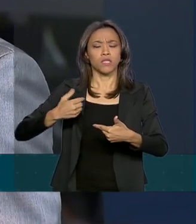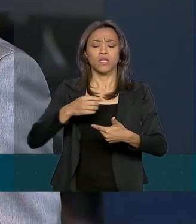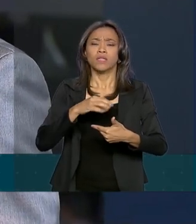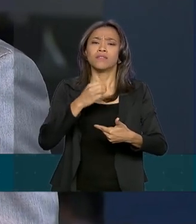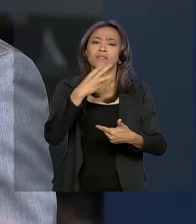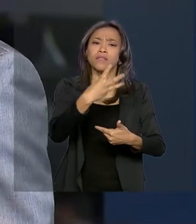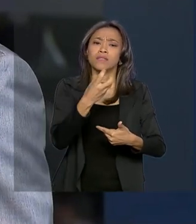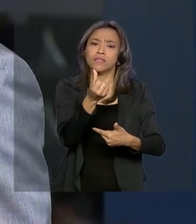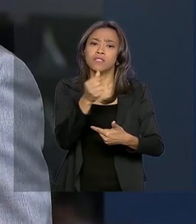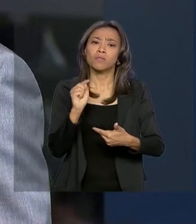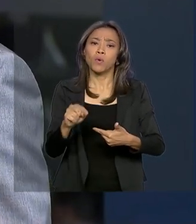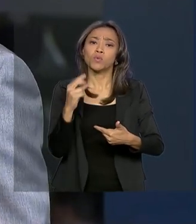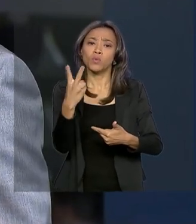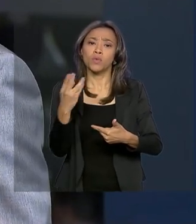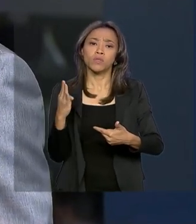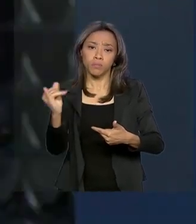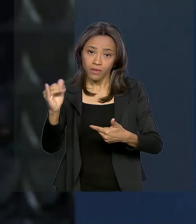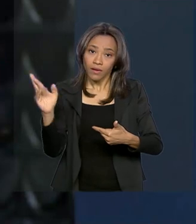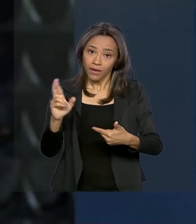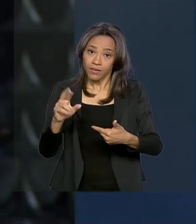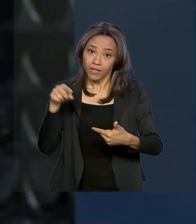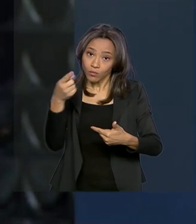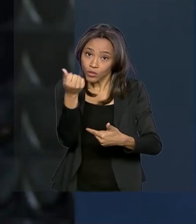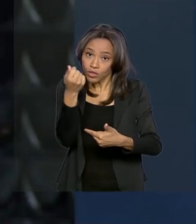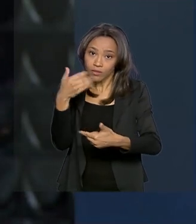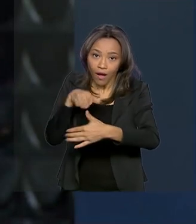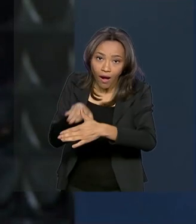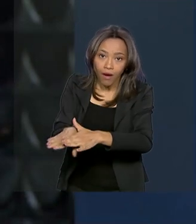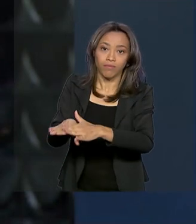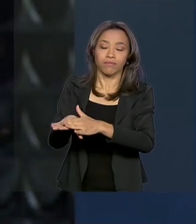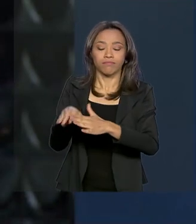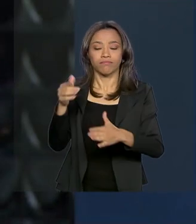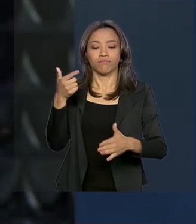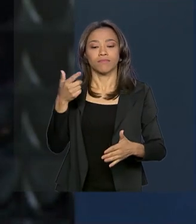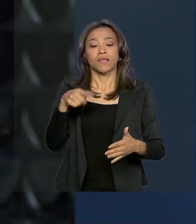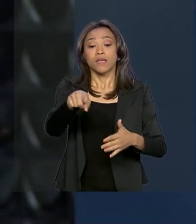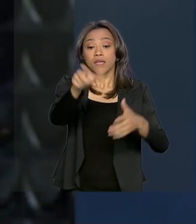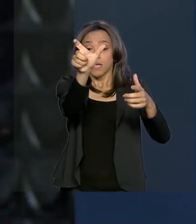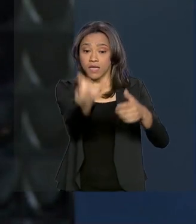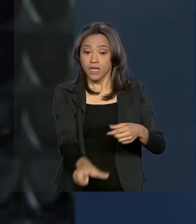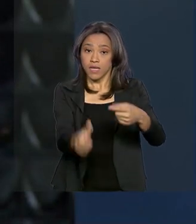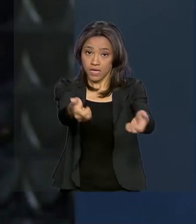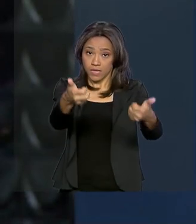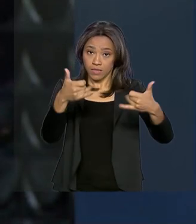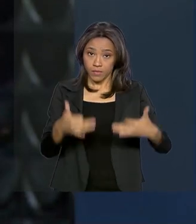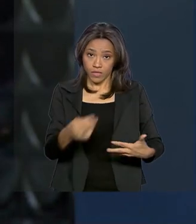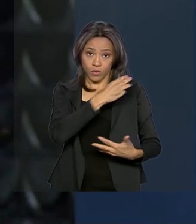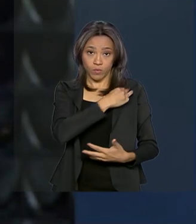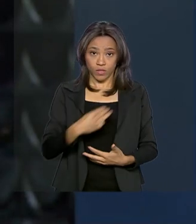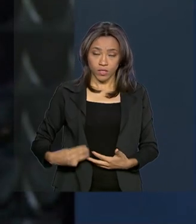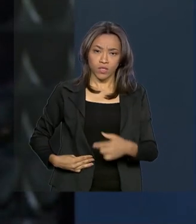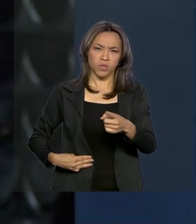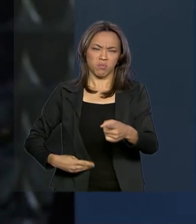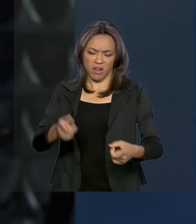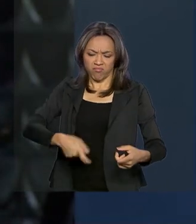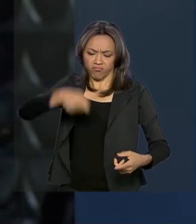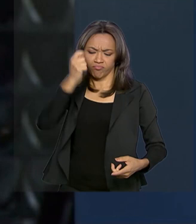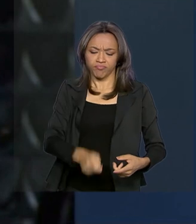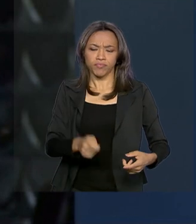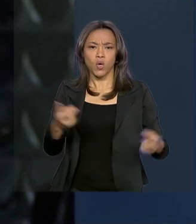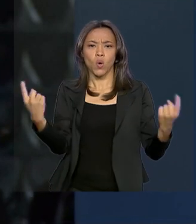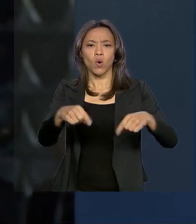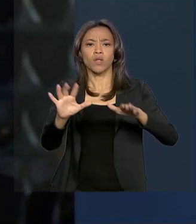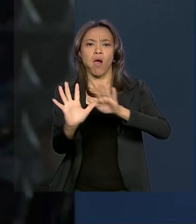bilhões de reais que deixam de sair dos cofres públicos. O ministro Sérgio Moro afirmou que para o combate firme à corrupção é